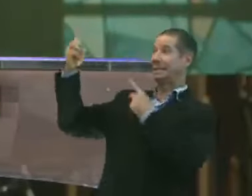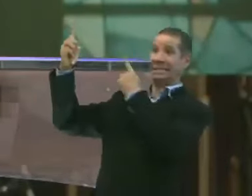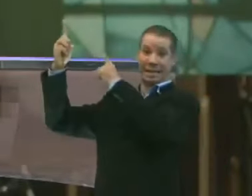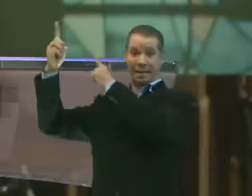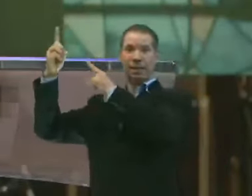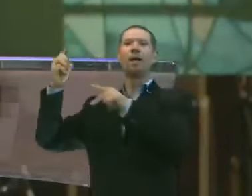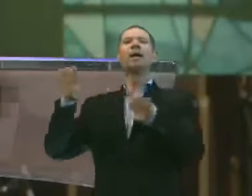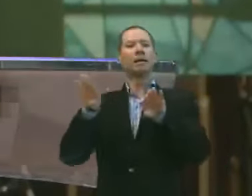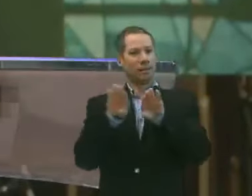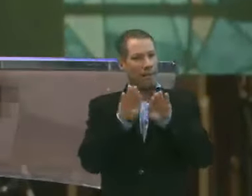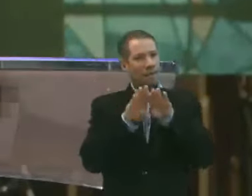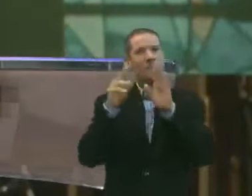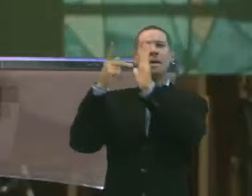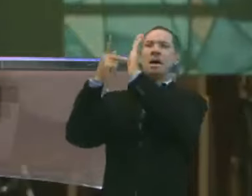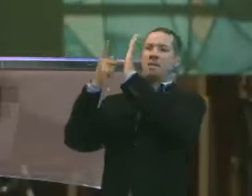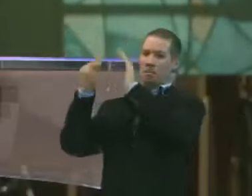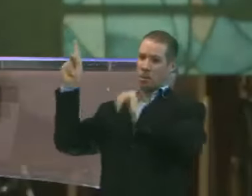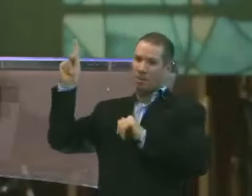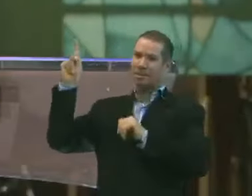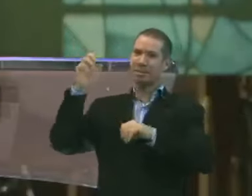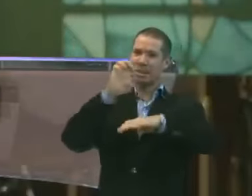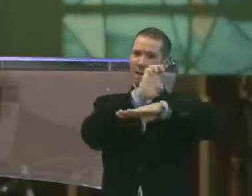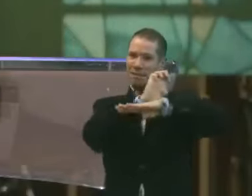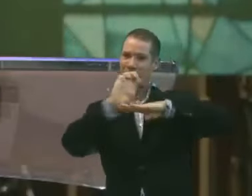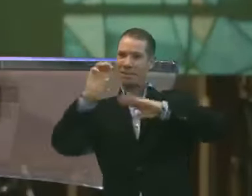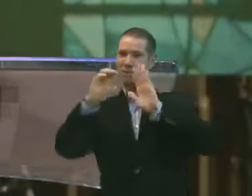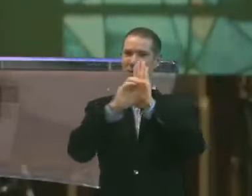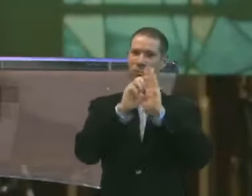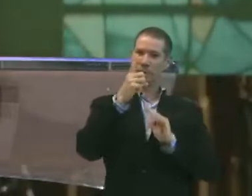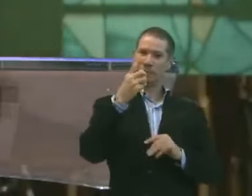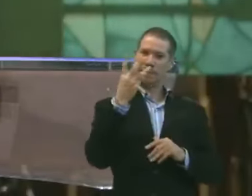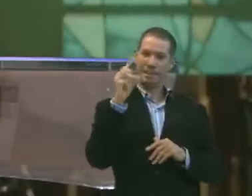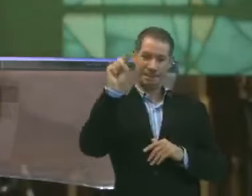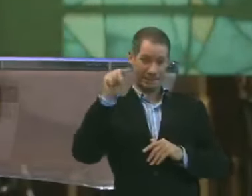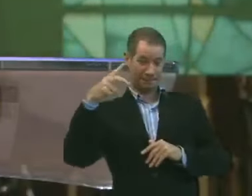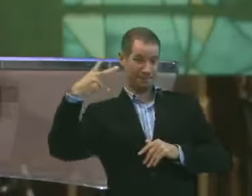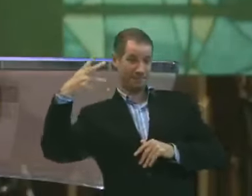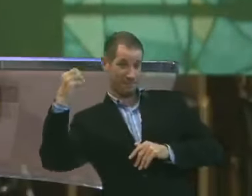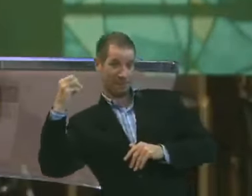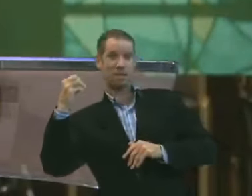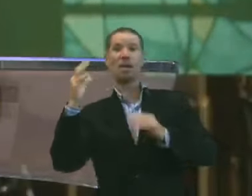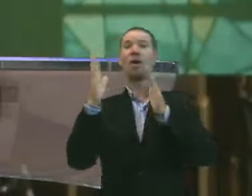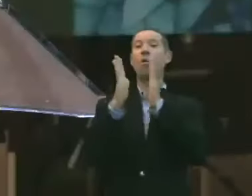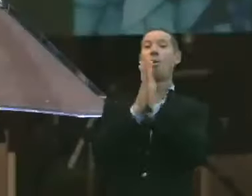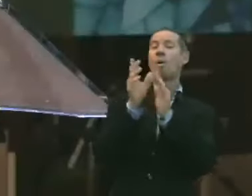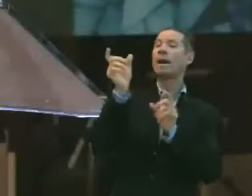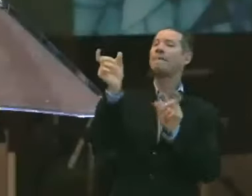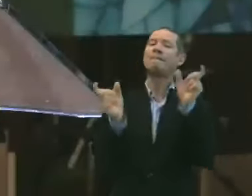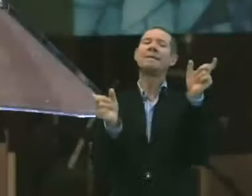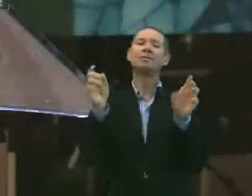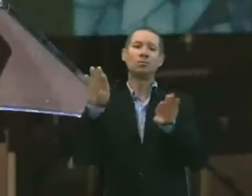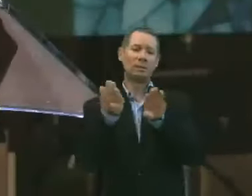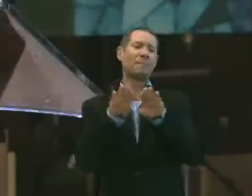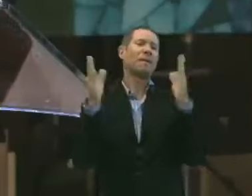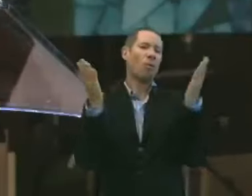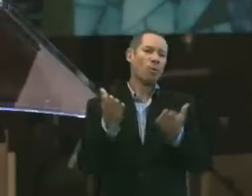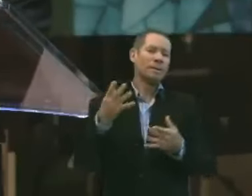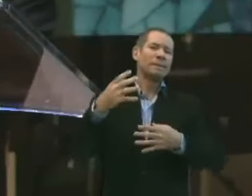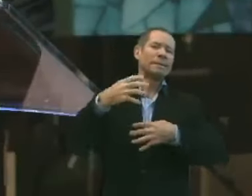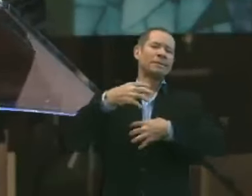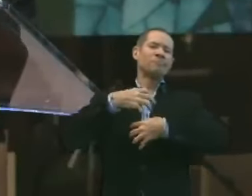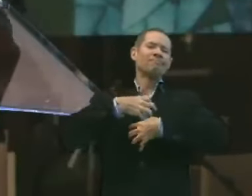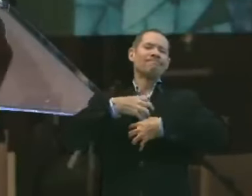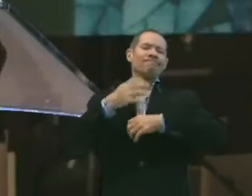essa também é uma promessa. De Efésios 3.20. Mas eu quero orar por pessoas que também hoje. Têm sentido